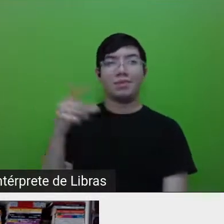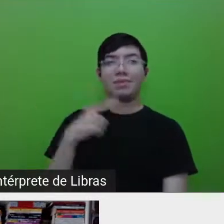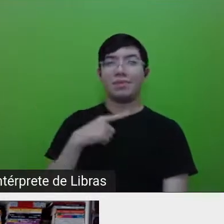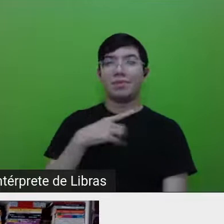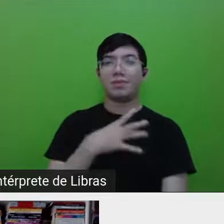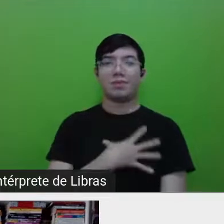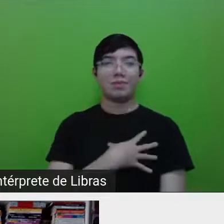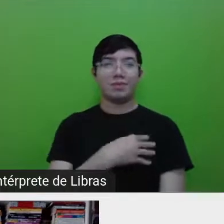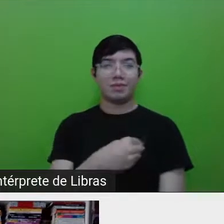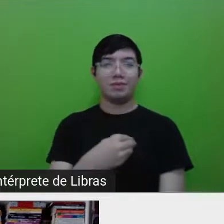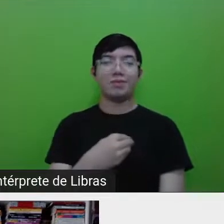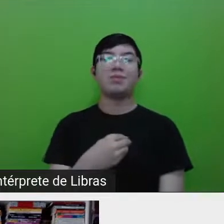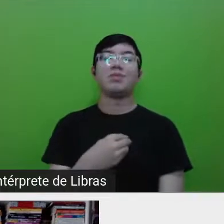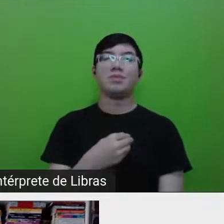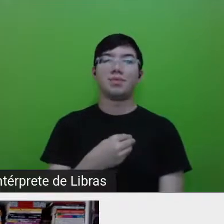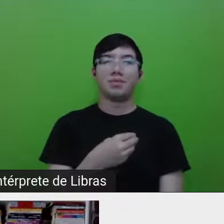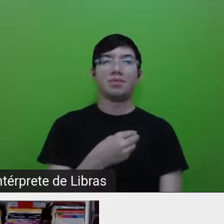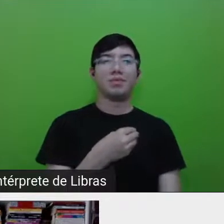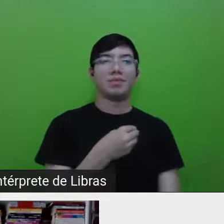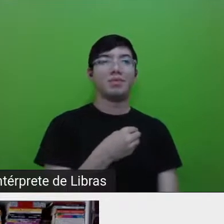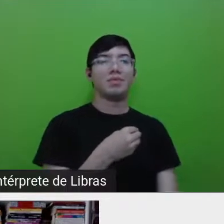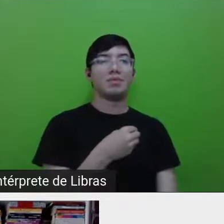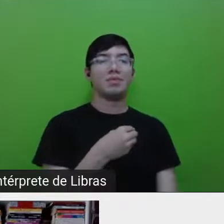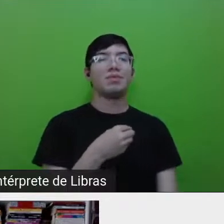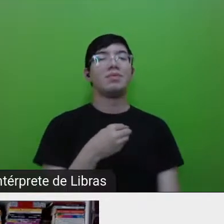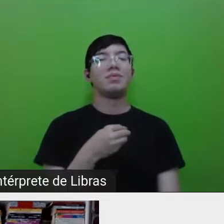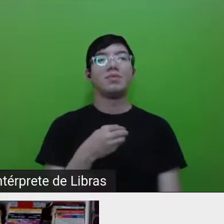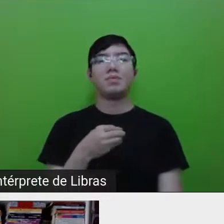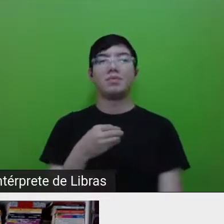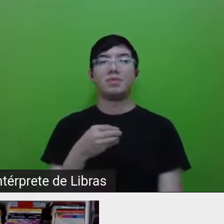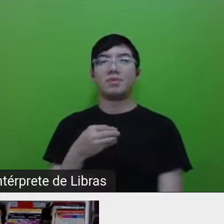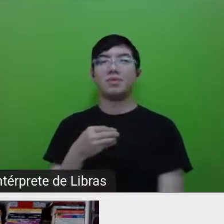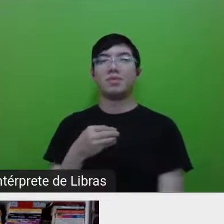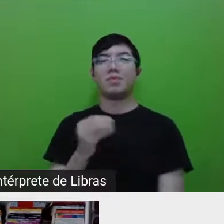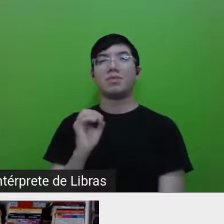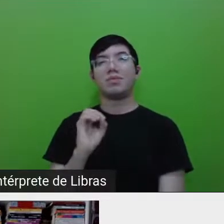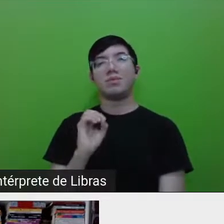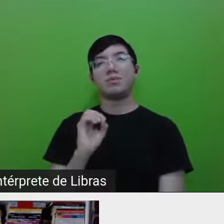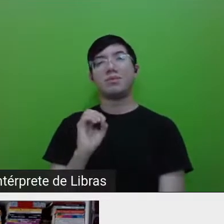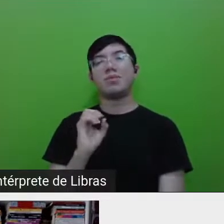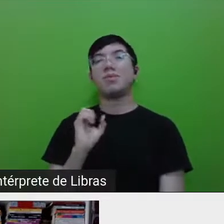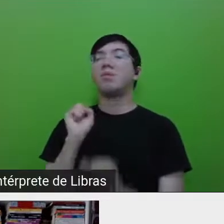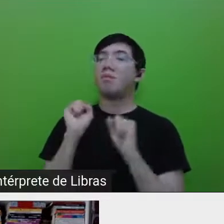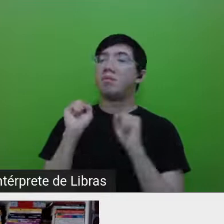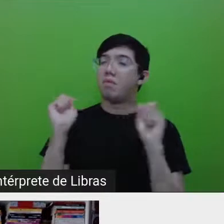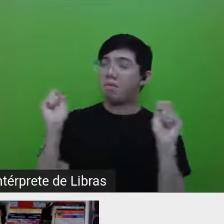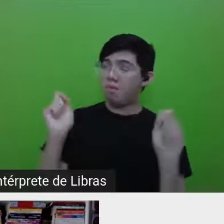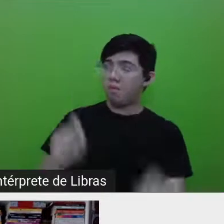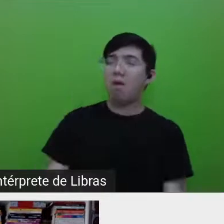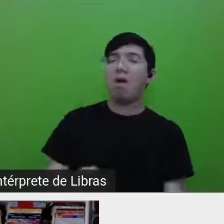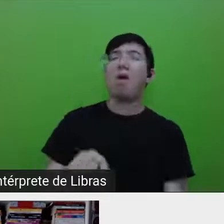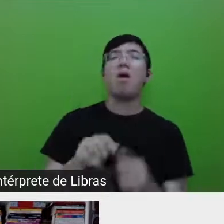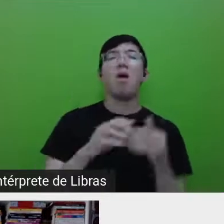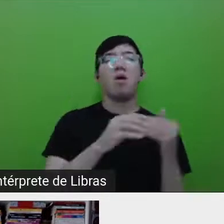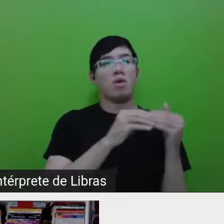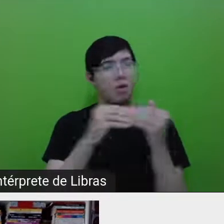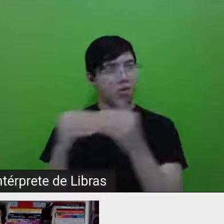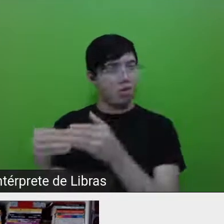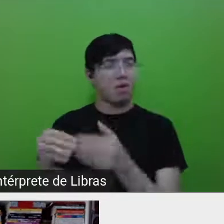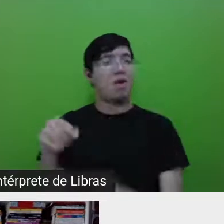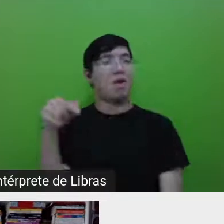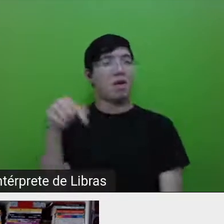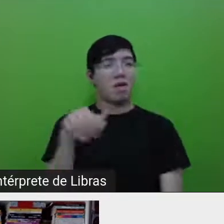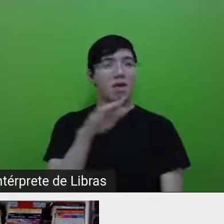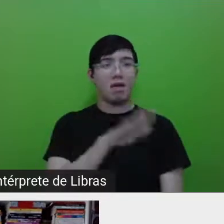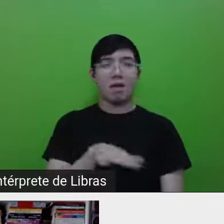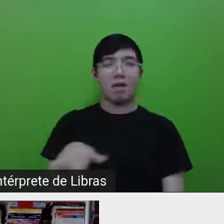se liguem com quem está ao seu redor, que pode trazer as crianças, entendeu? E pessoas que não são mães, e que não